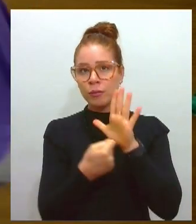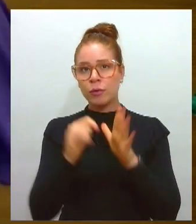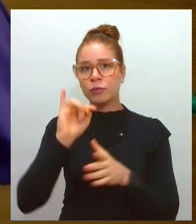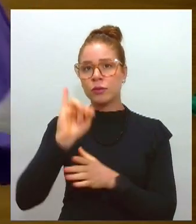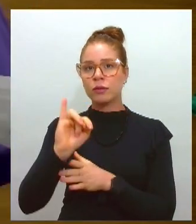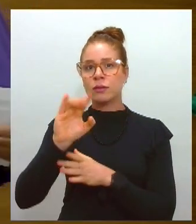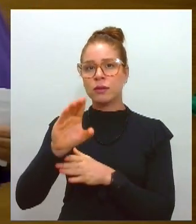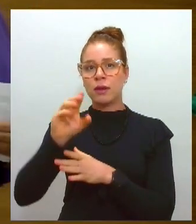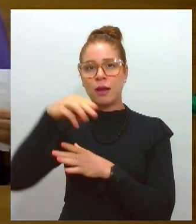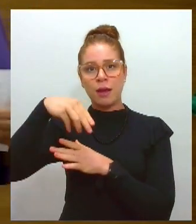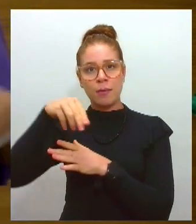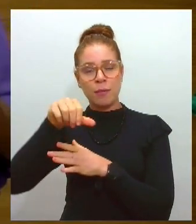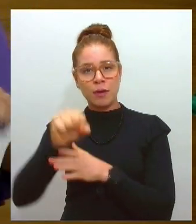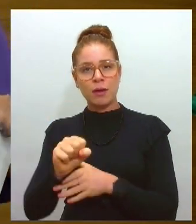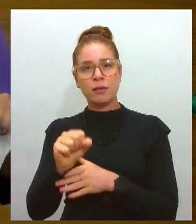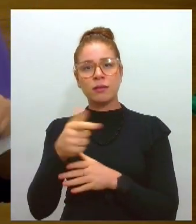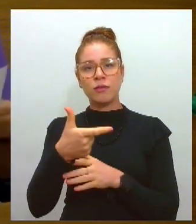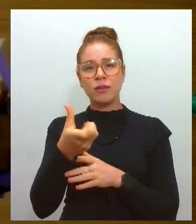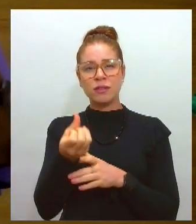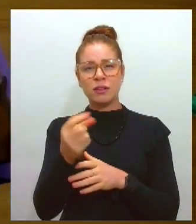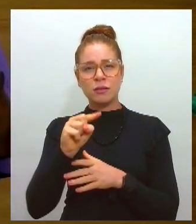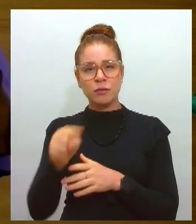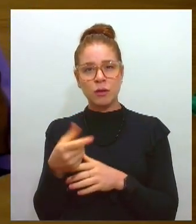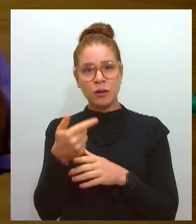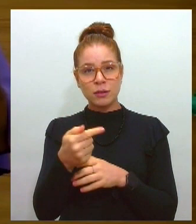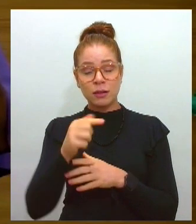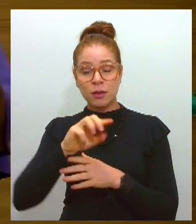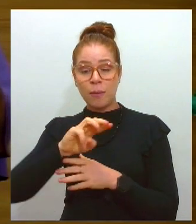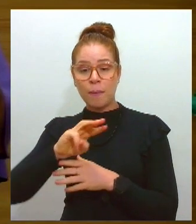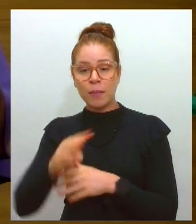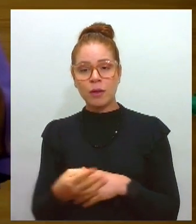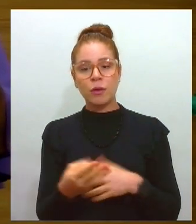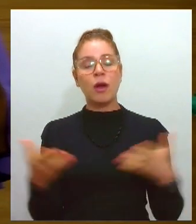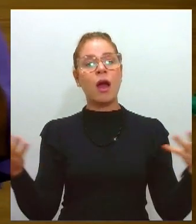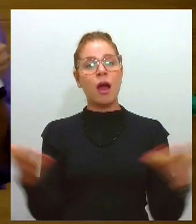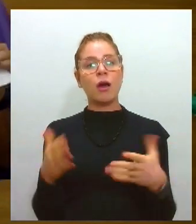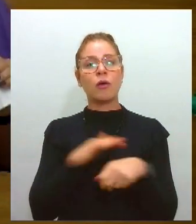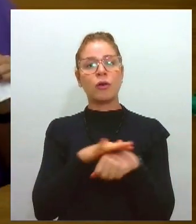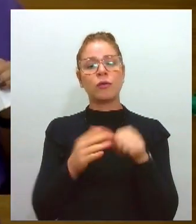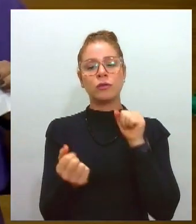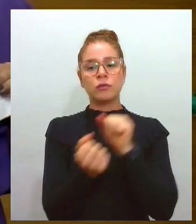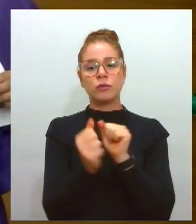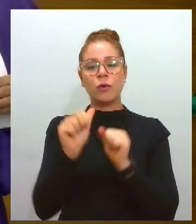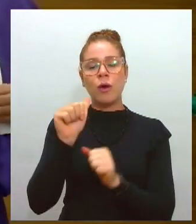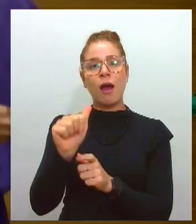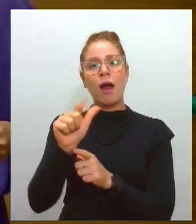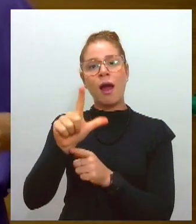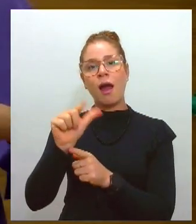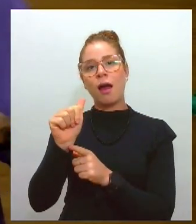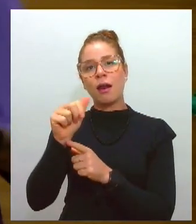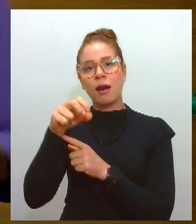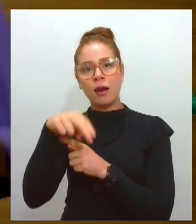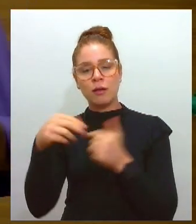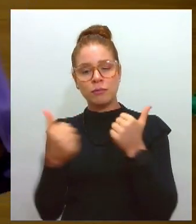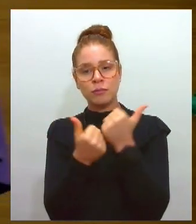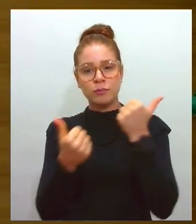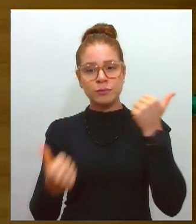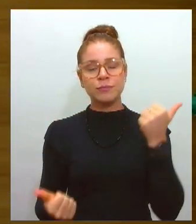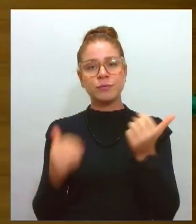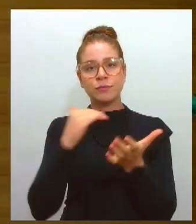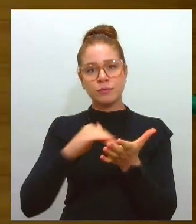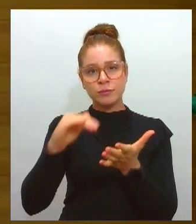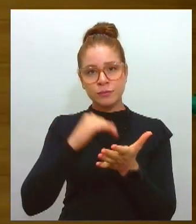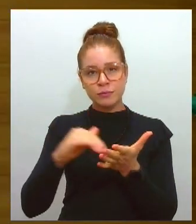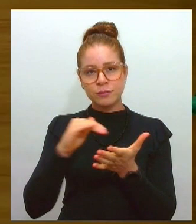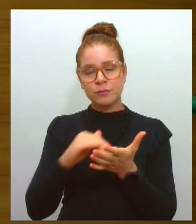A gente sabe que Sergipe é o país do forró e eu converso agora com o Alain Alberto, ele que é assessor da Secretaria de Estado de Turismo. A gente